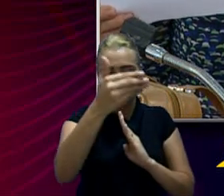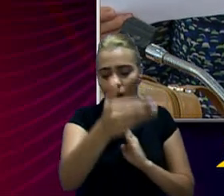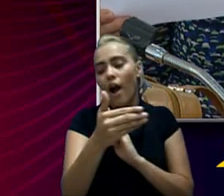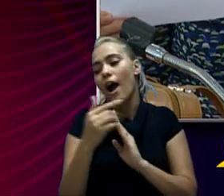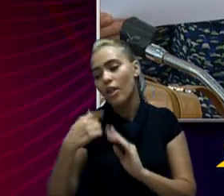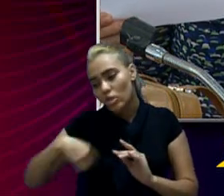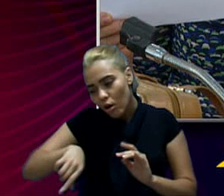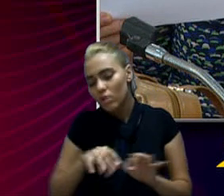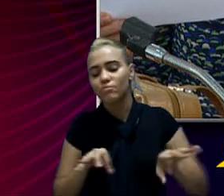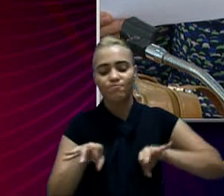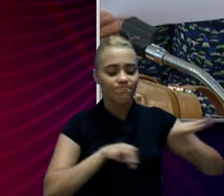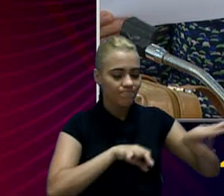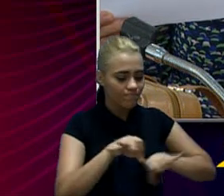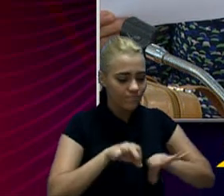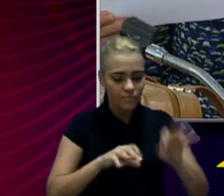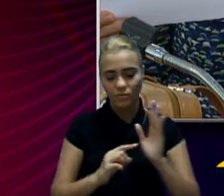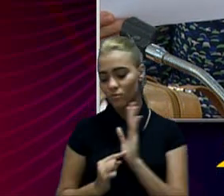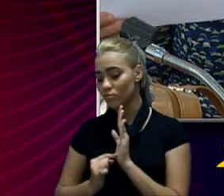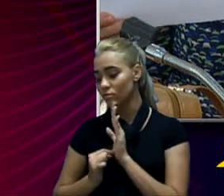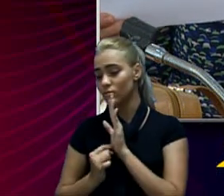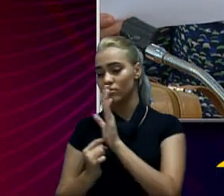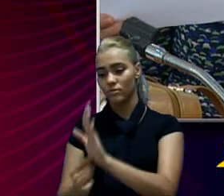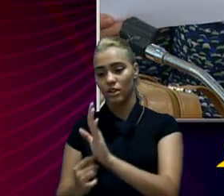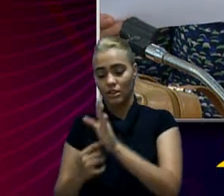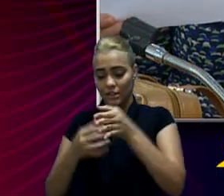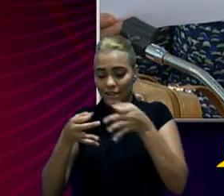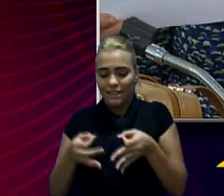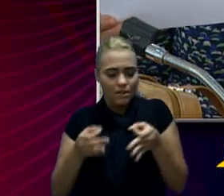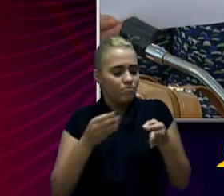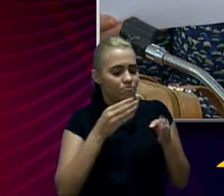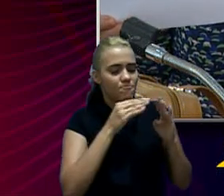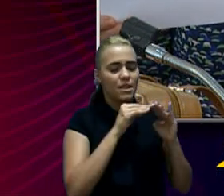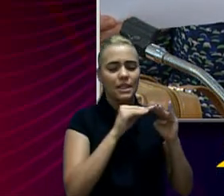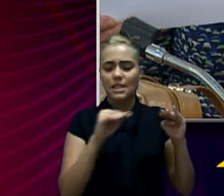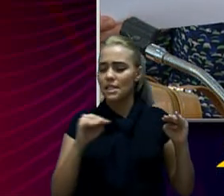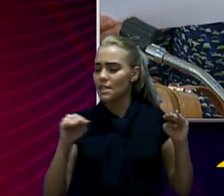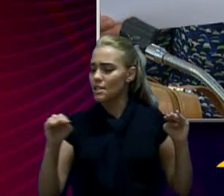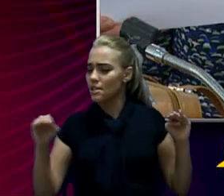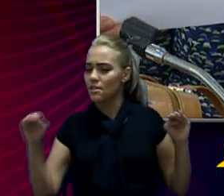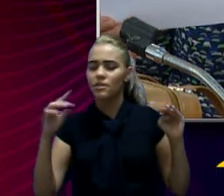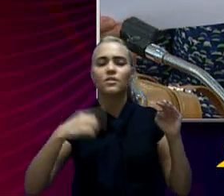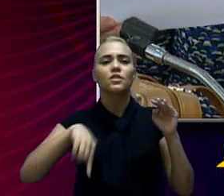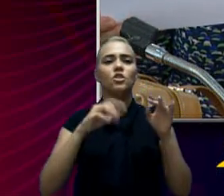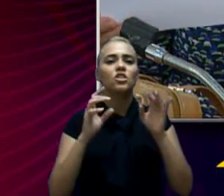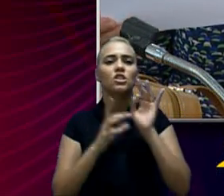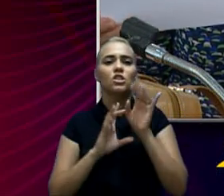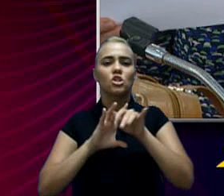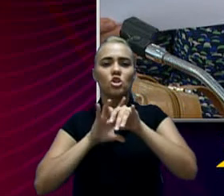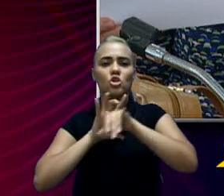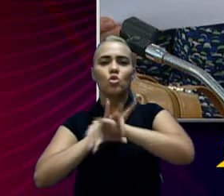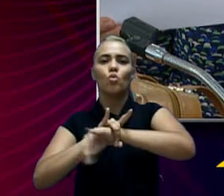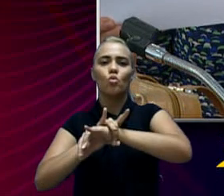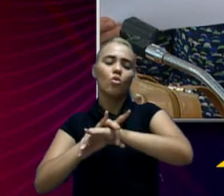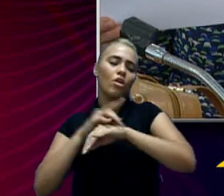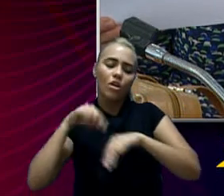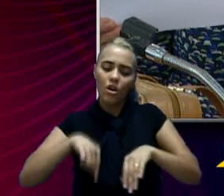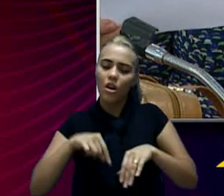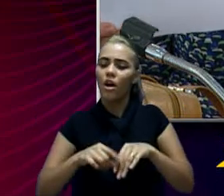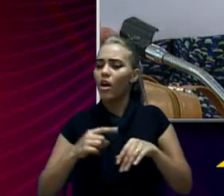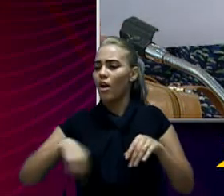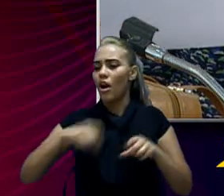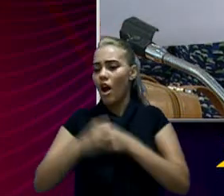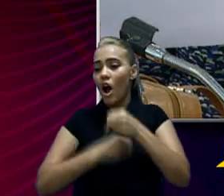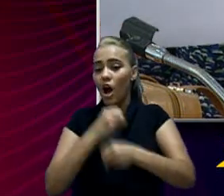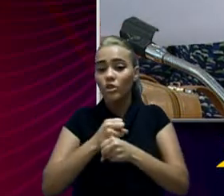alinhar a realização das receitas a ponto de ter uma projeção segura, uma projeção mais